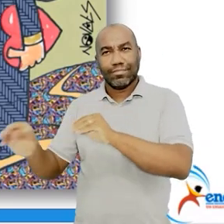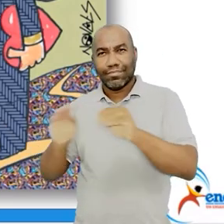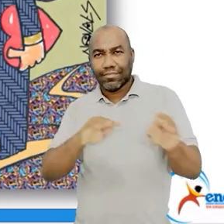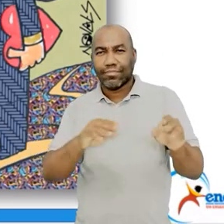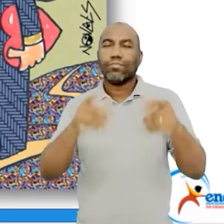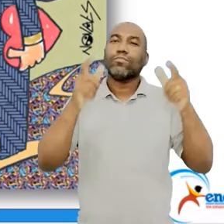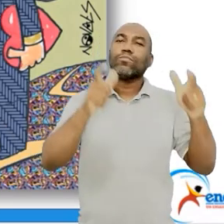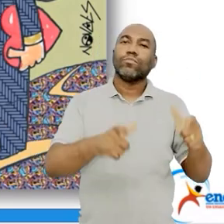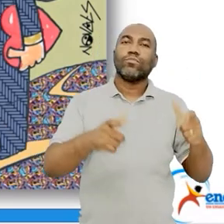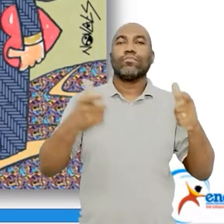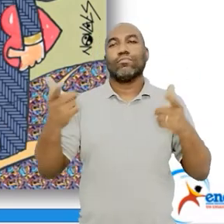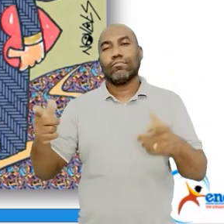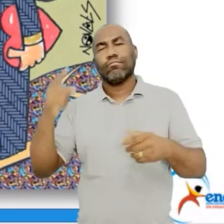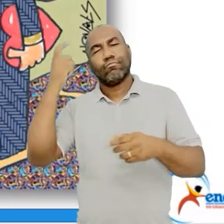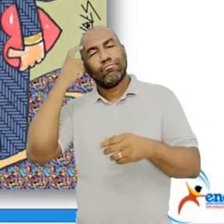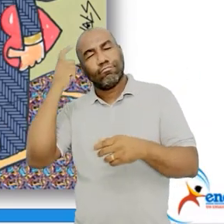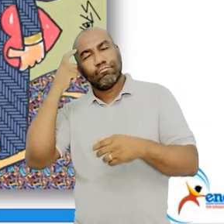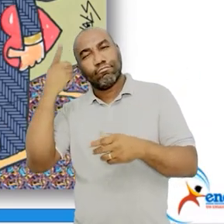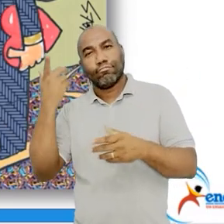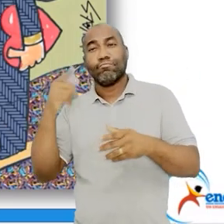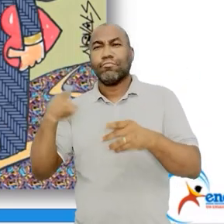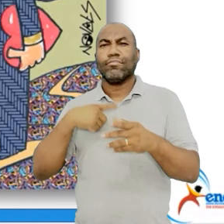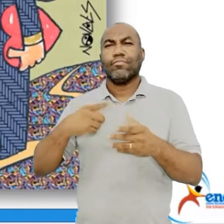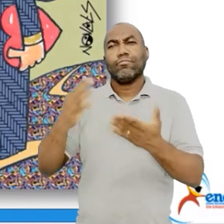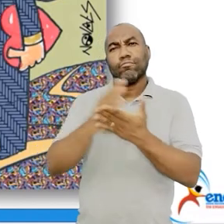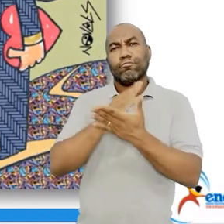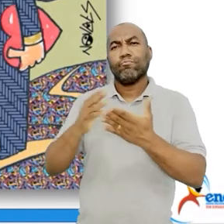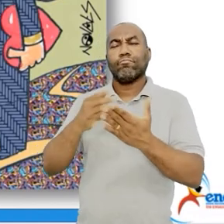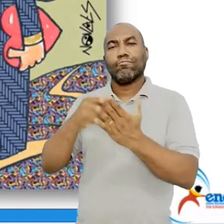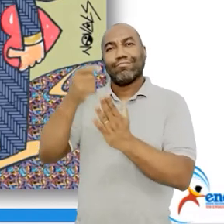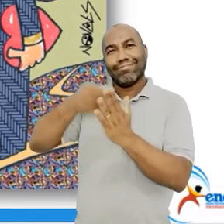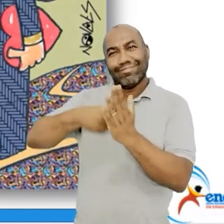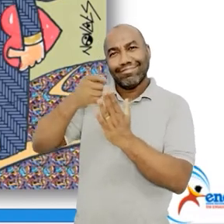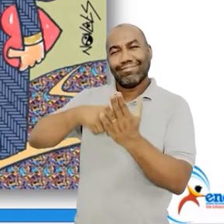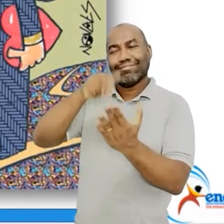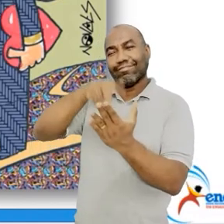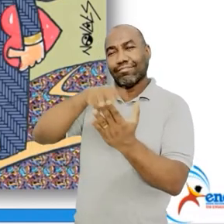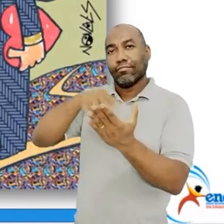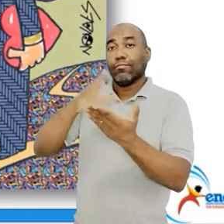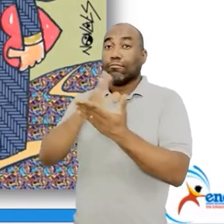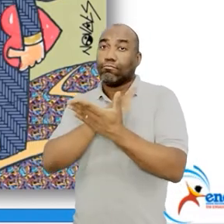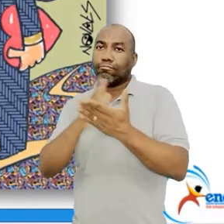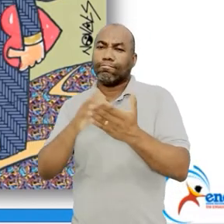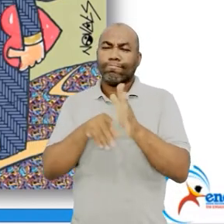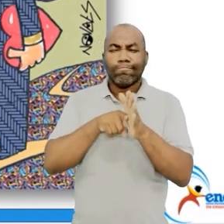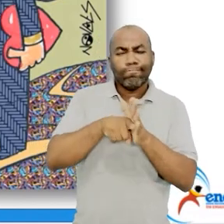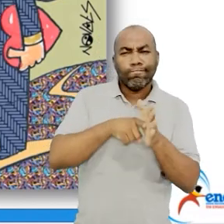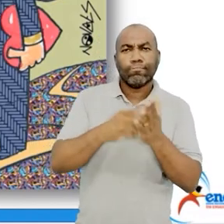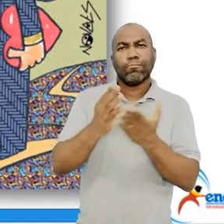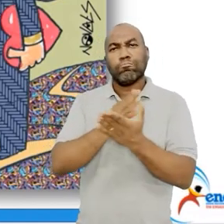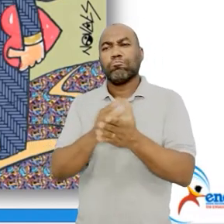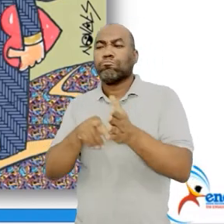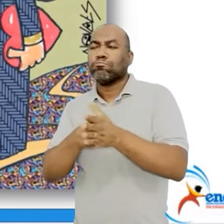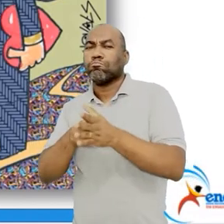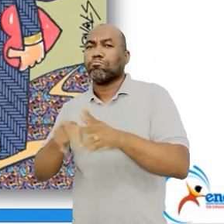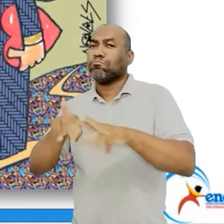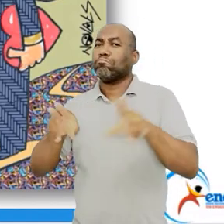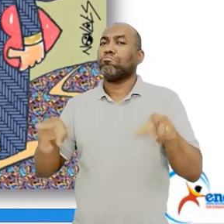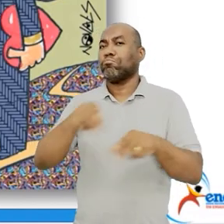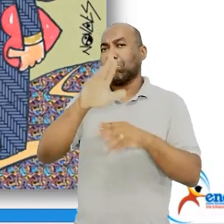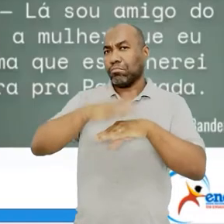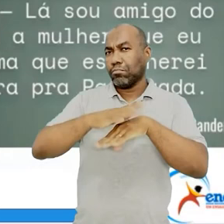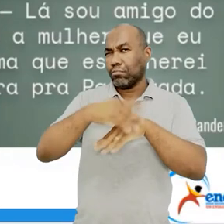desejo de mudança. Há várias interpretações e discussões sobre esse poema. Não deixe de ler na